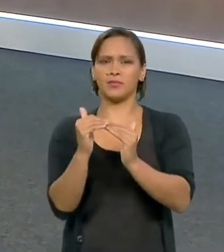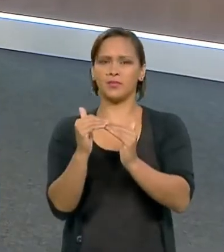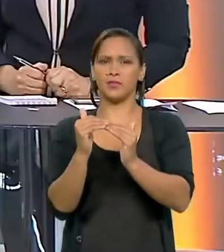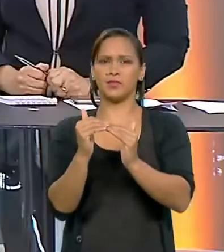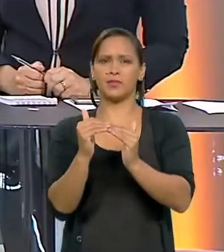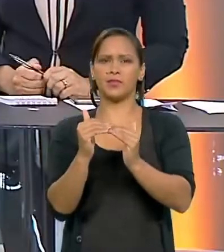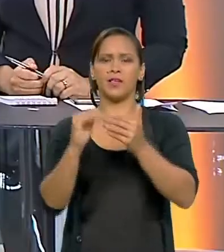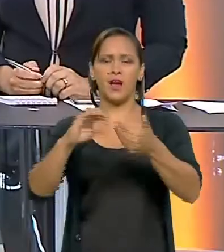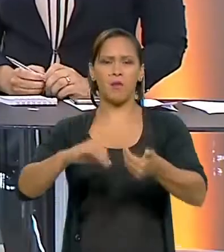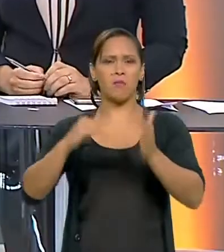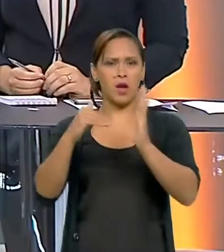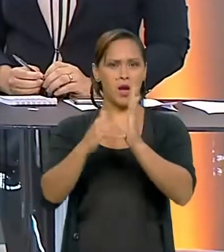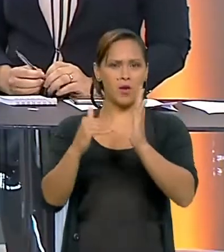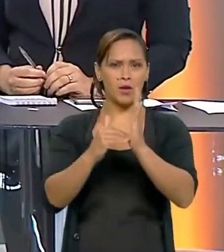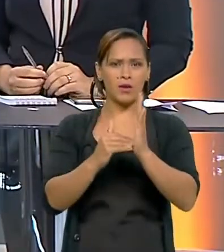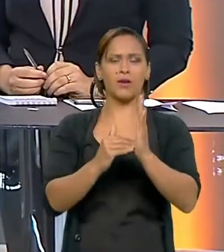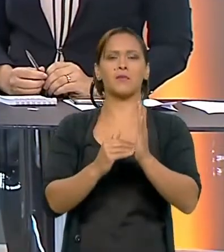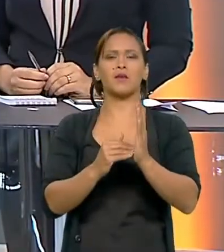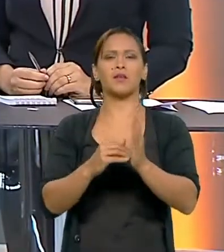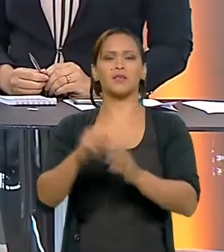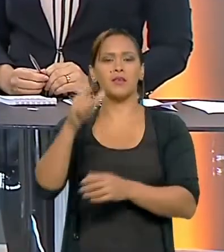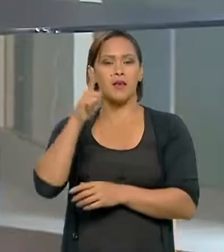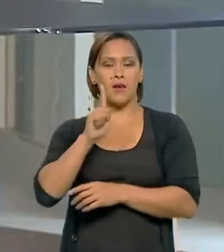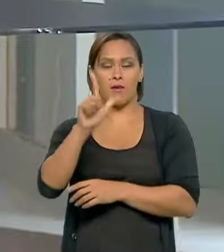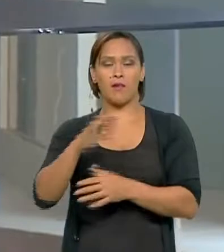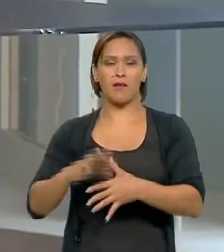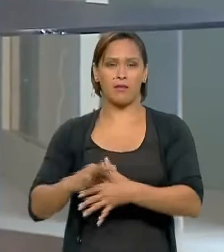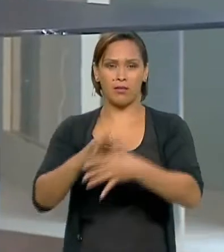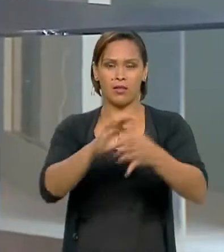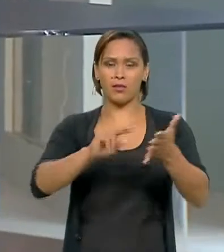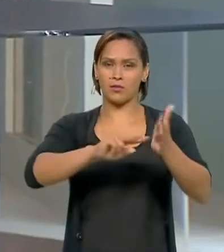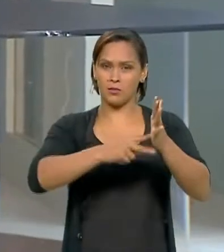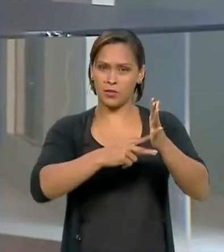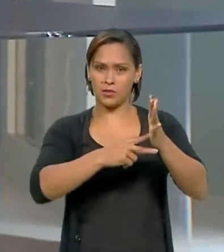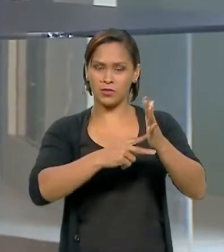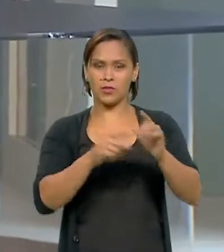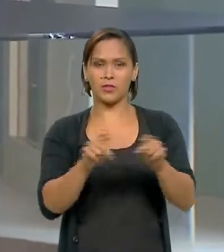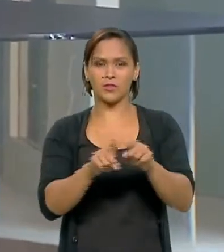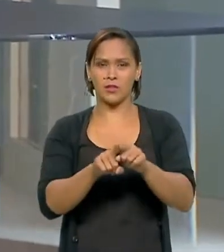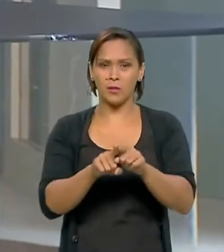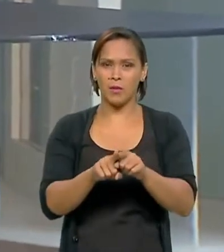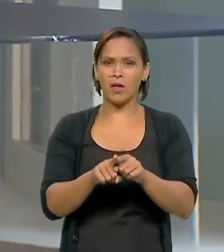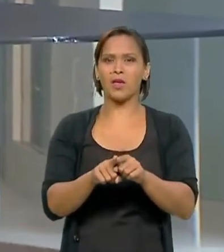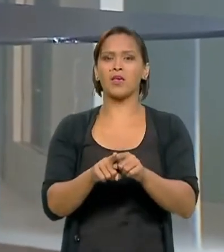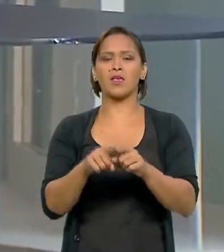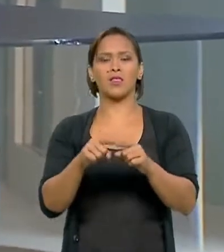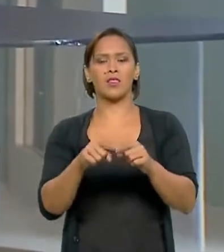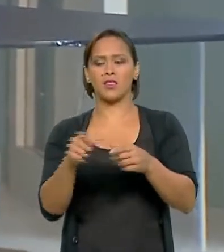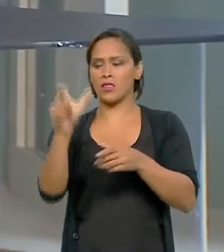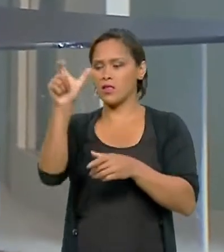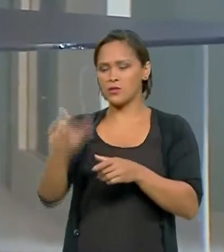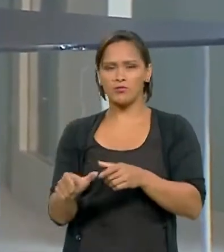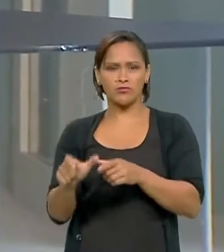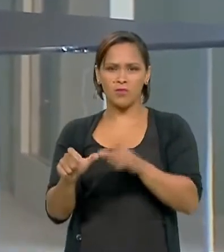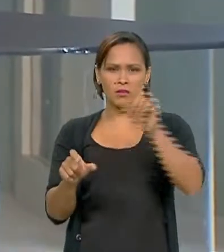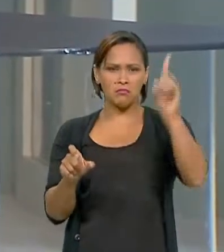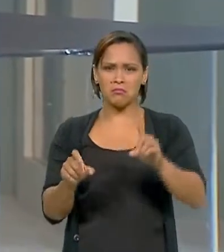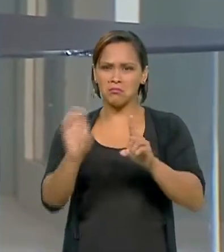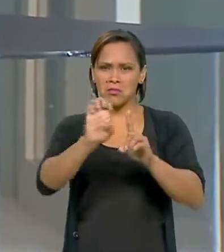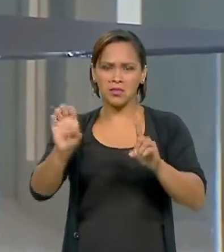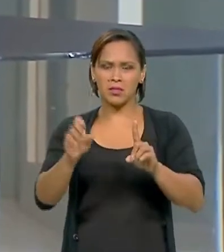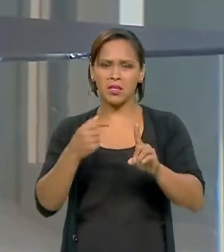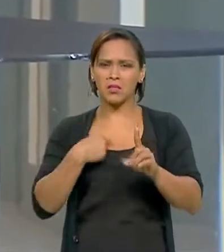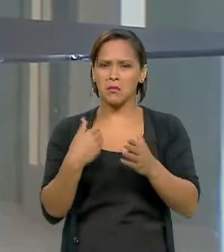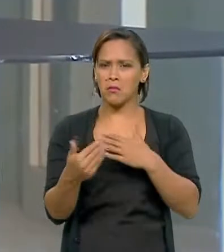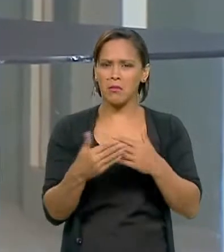plenário da Câmara, aos líderes de partidos, seja da situação, seja da oposição. E isso é a única